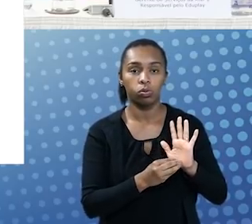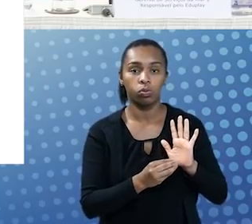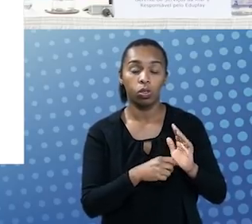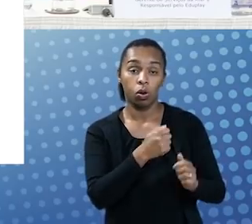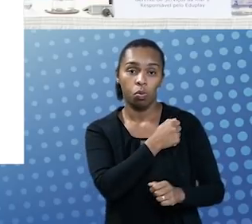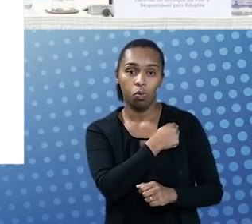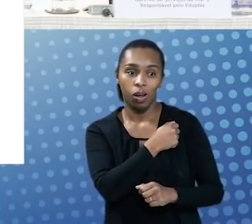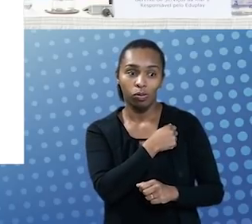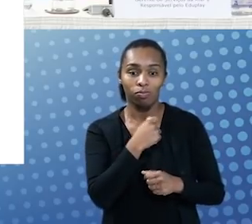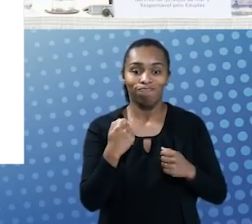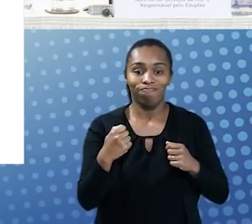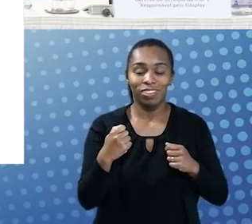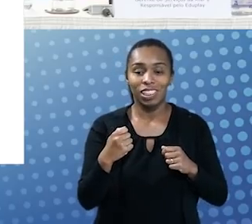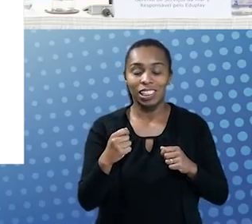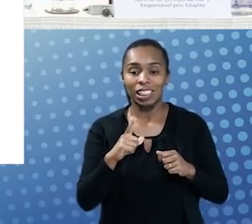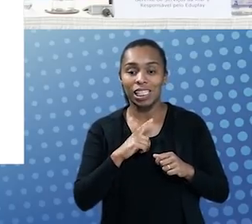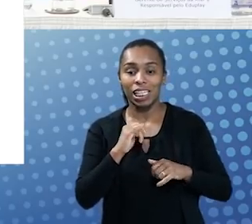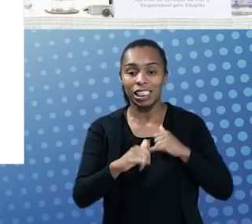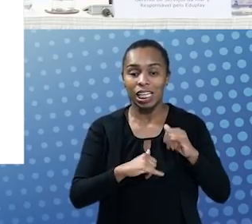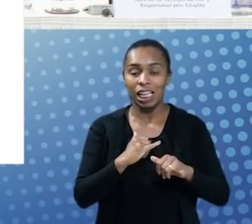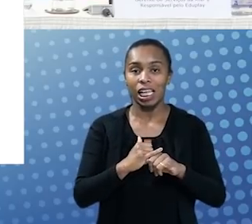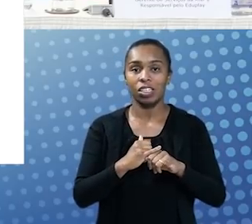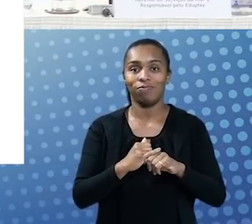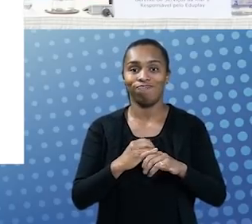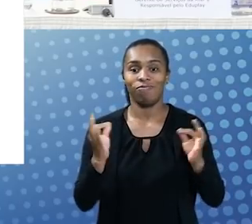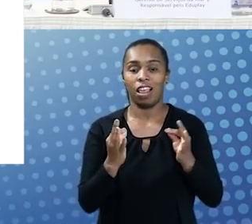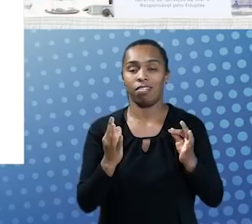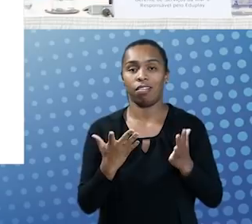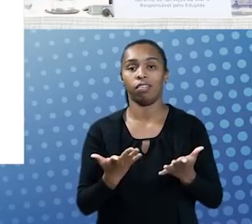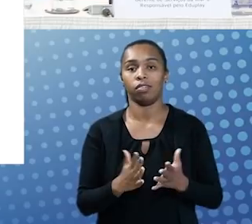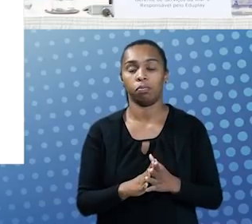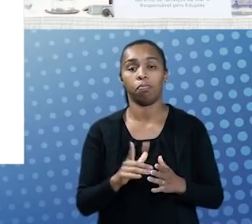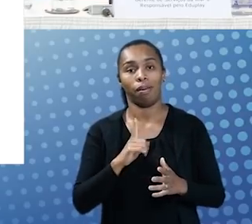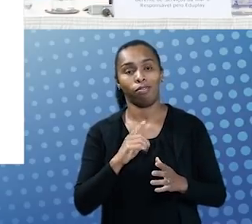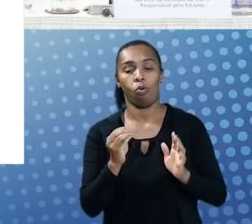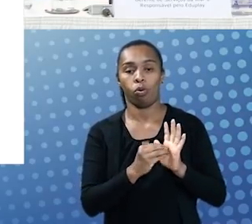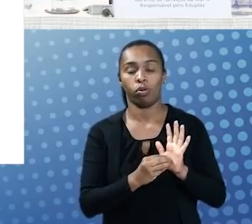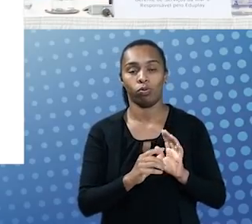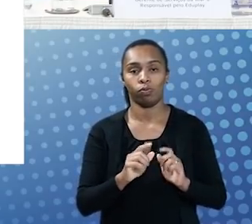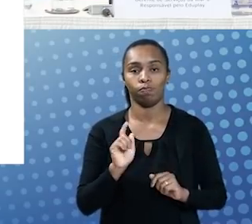sensacional para poder consumir aquele conteúdo. Próximo, por favor.